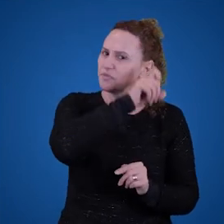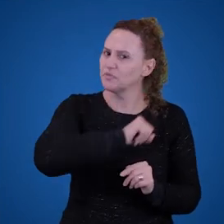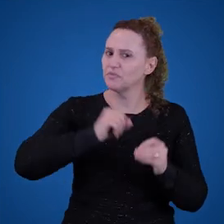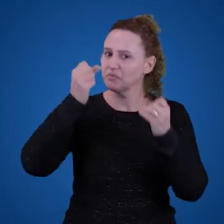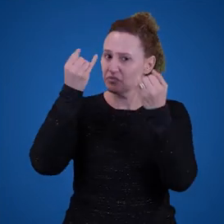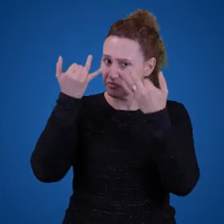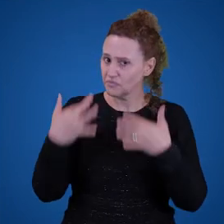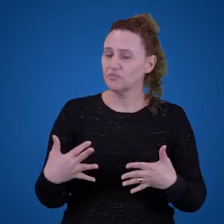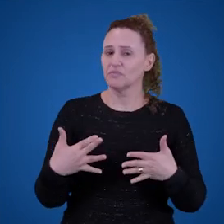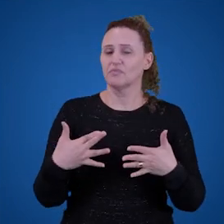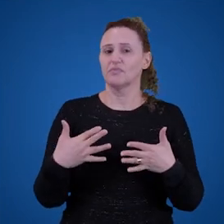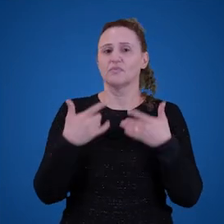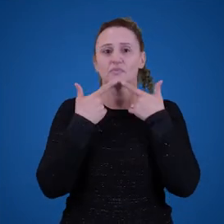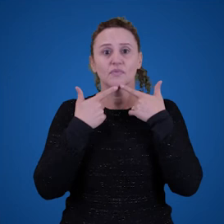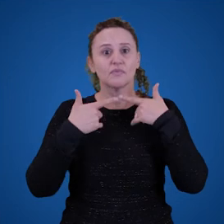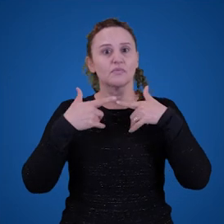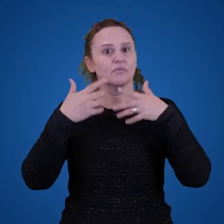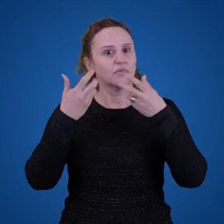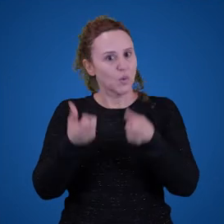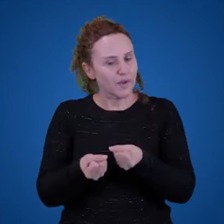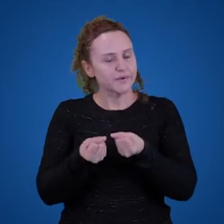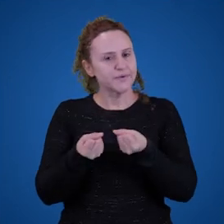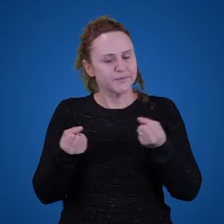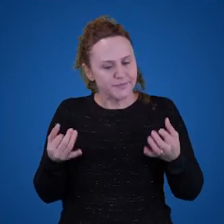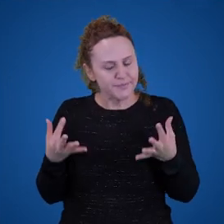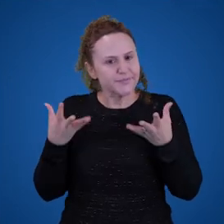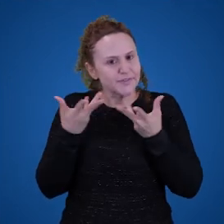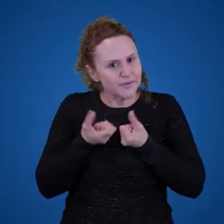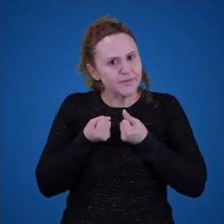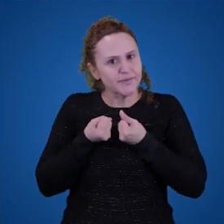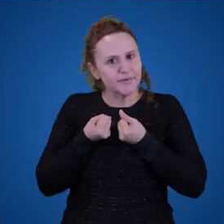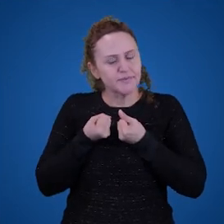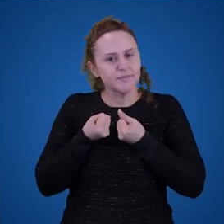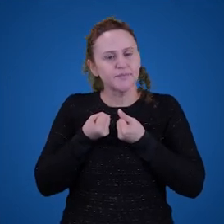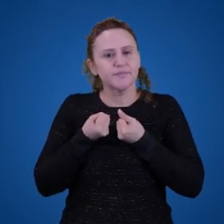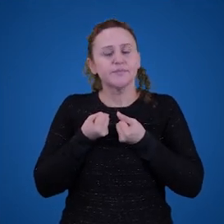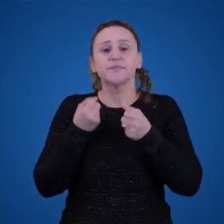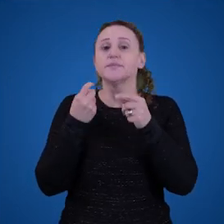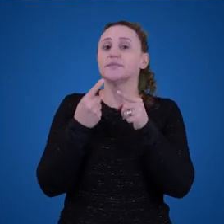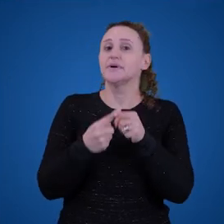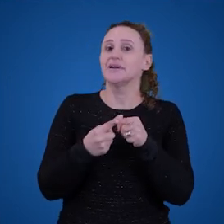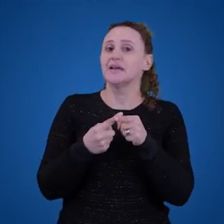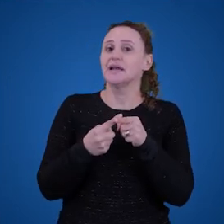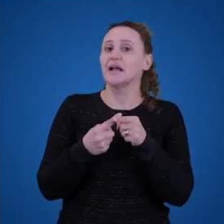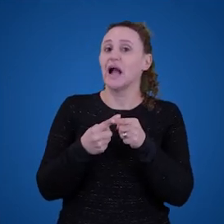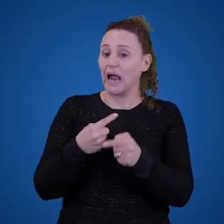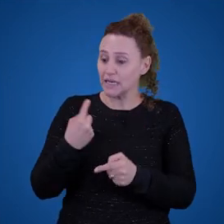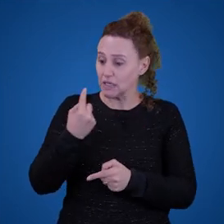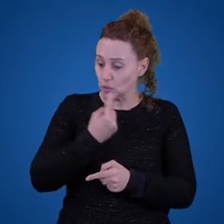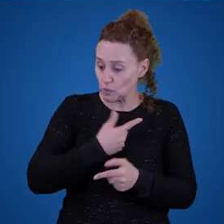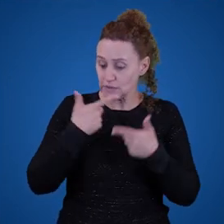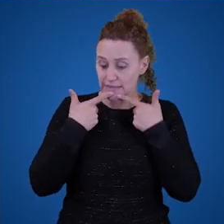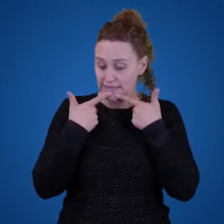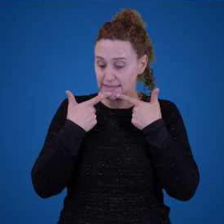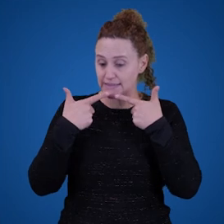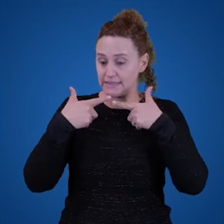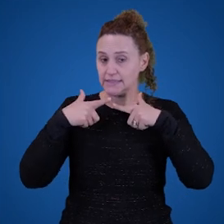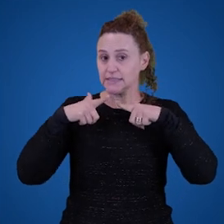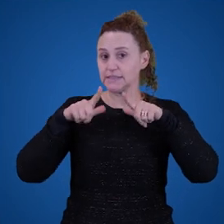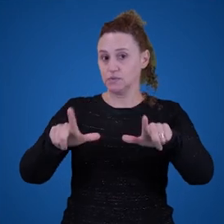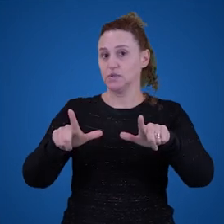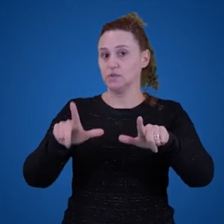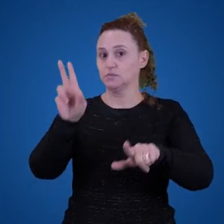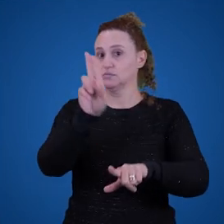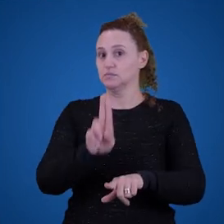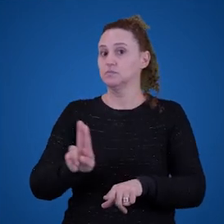nossa linguagem, ou quando eu digo a nossa linguagem, a língua que nós usamos no Brasil, mas também a língua